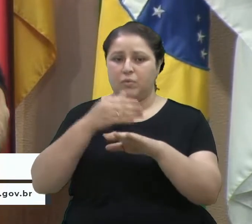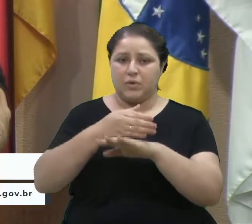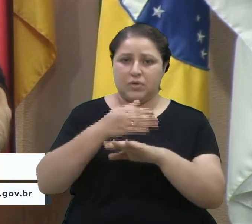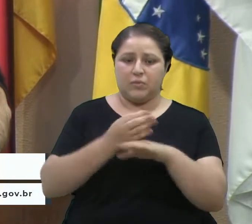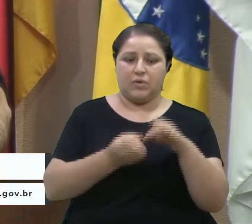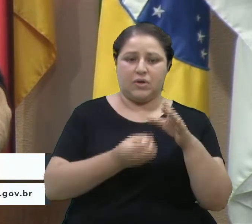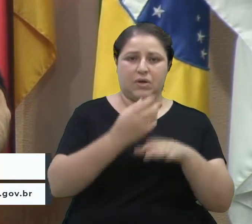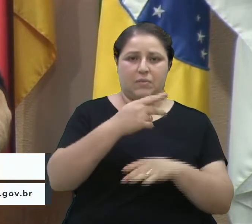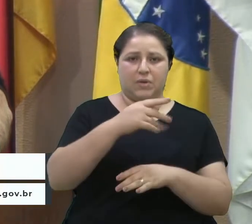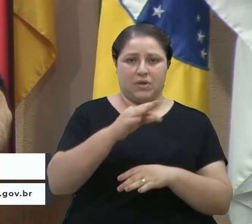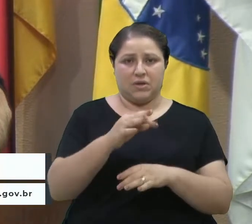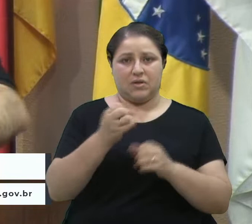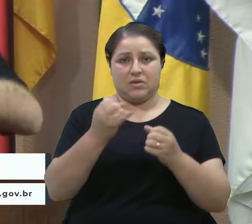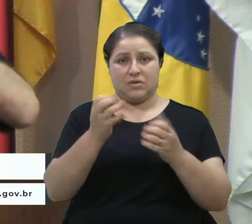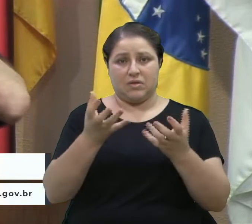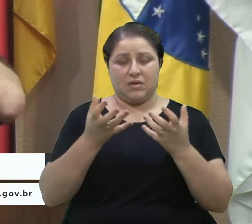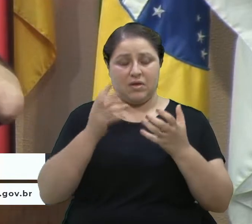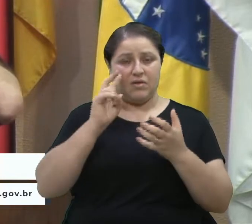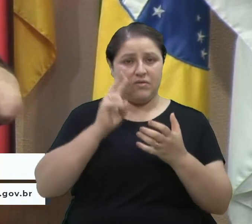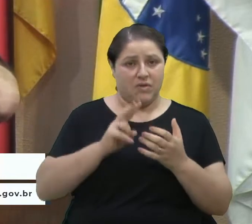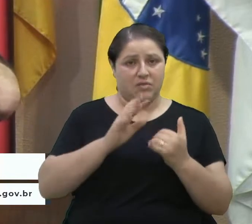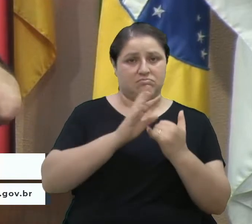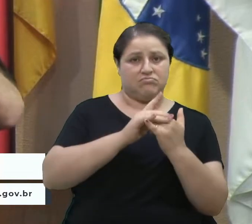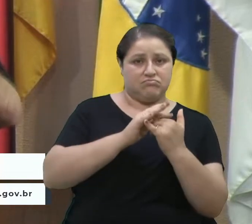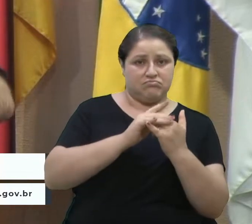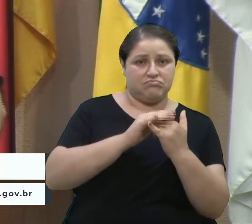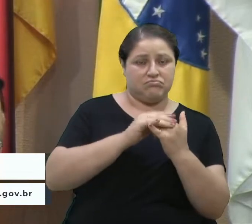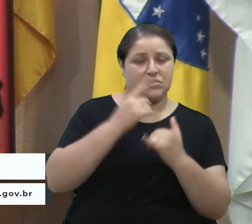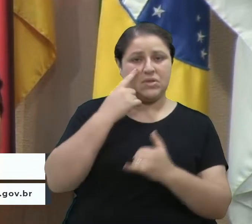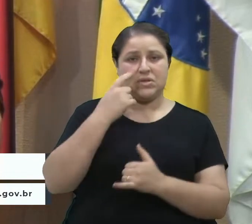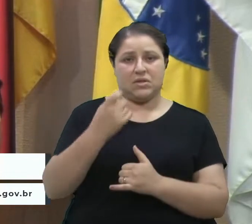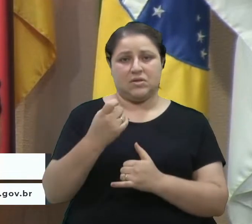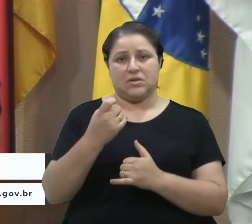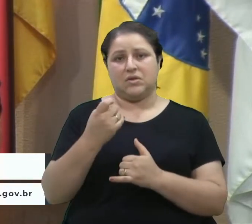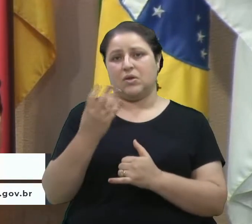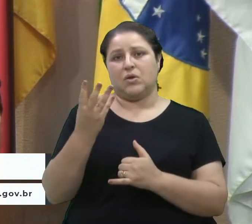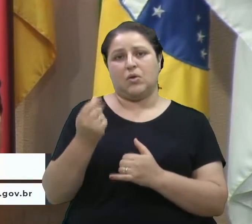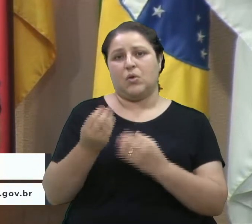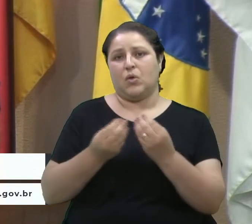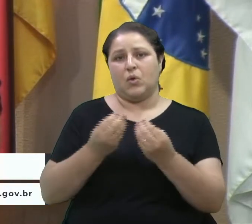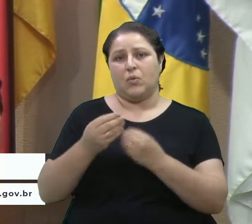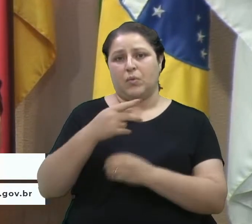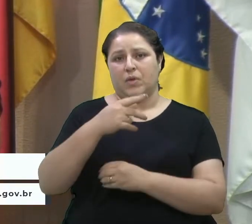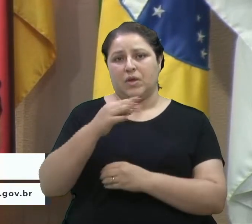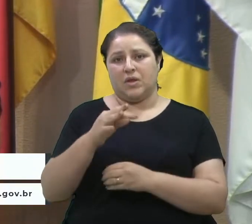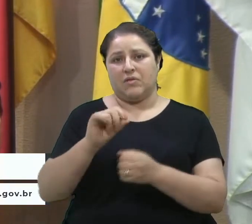dar uma olhada nesse documentário, é bem interessante, e explica o quanto o PT fez mal para o país.